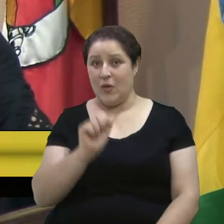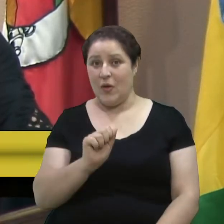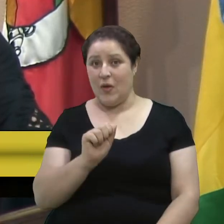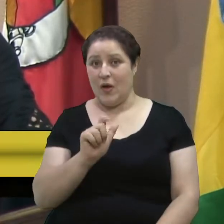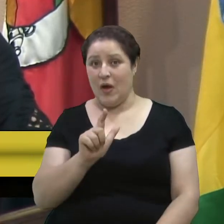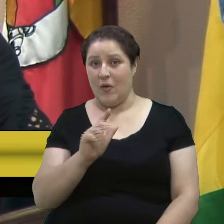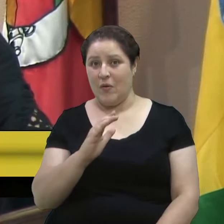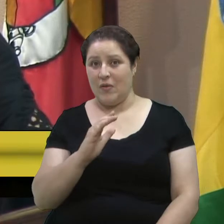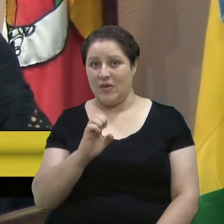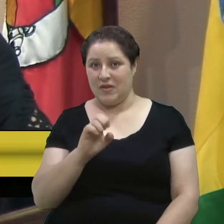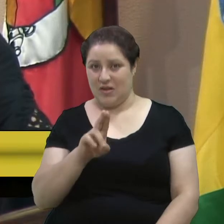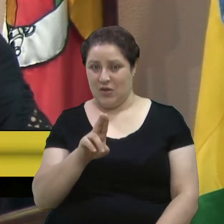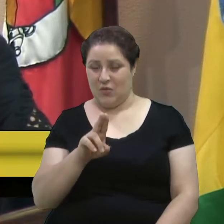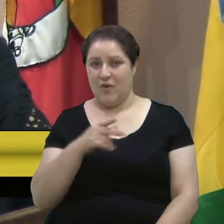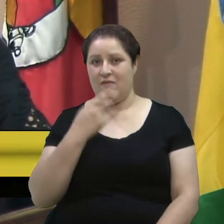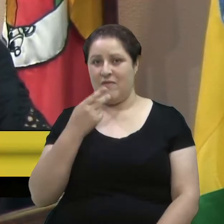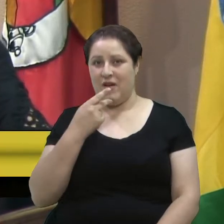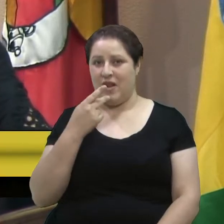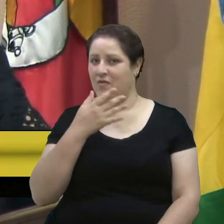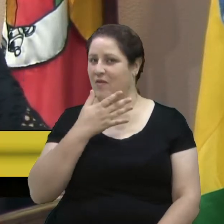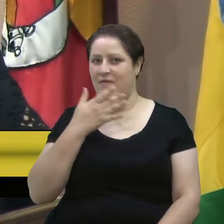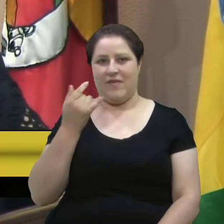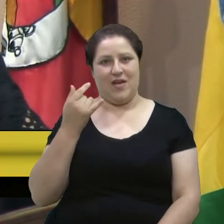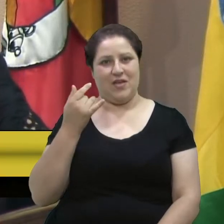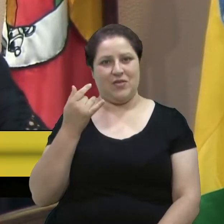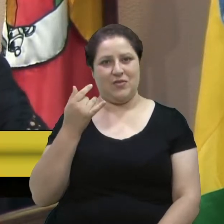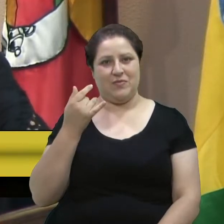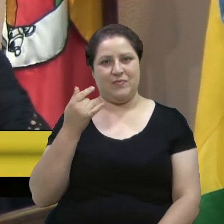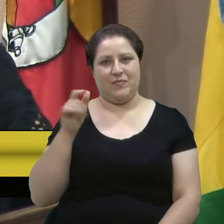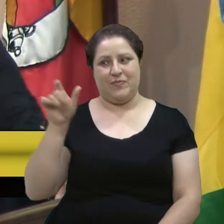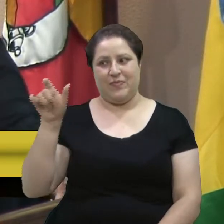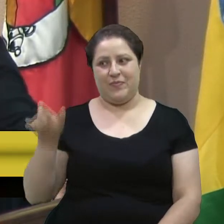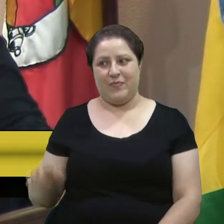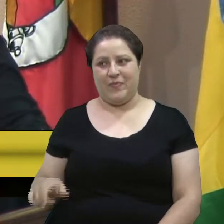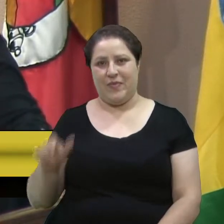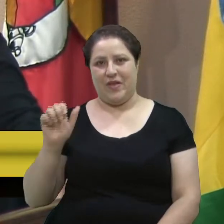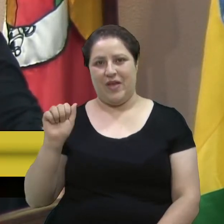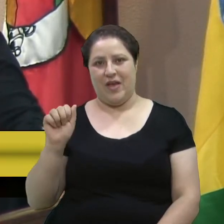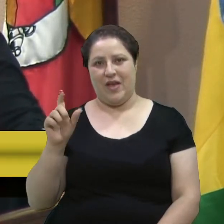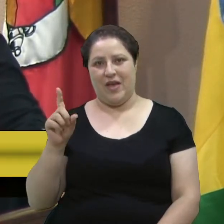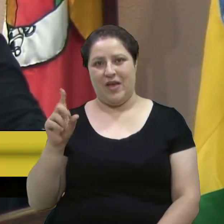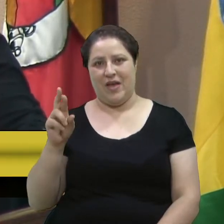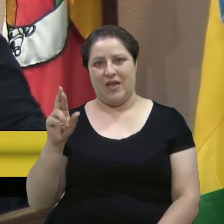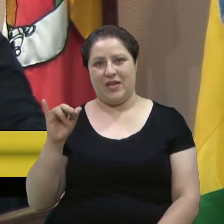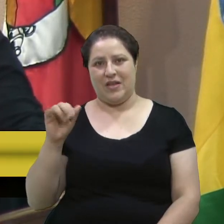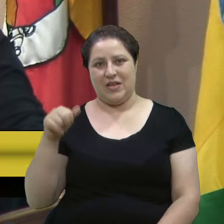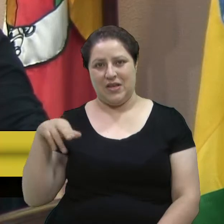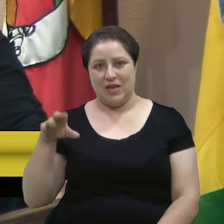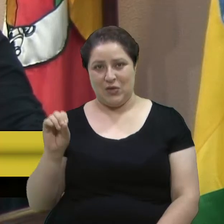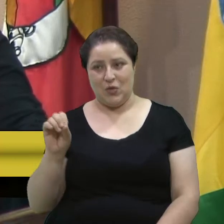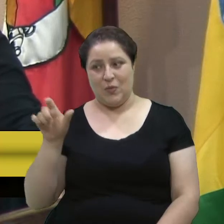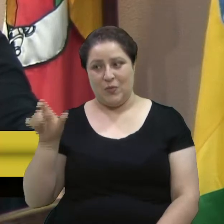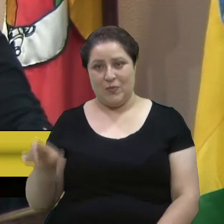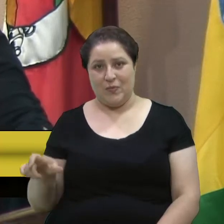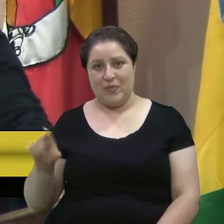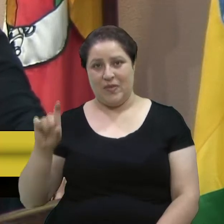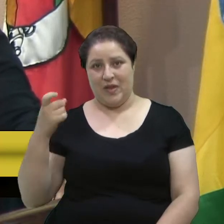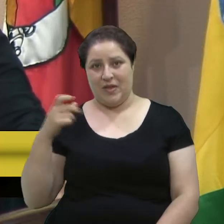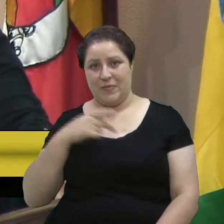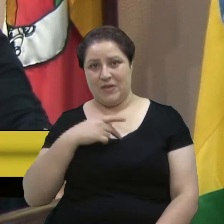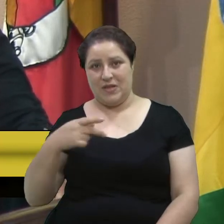não foi fácil. Adriano foi uma pessoa, o Adriano, presidente do PSB, foi uma pessoa que me ajudou bastante,